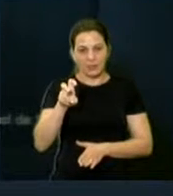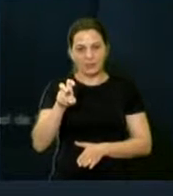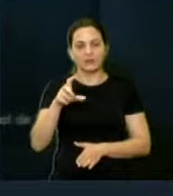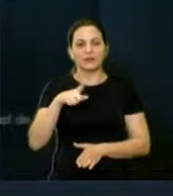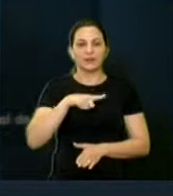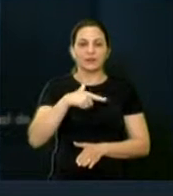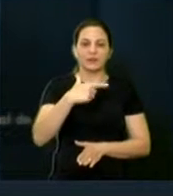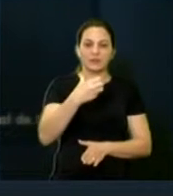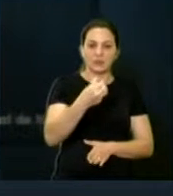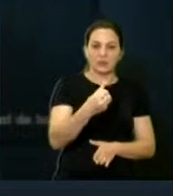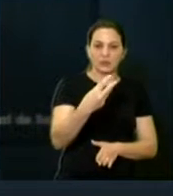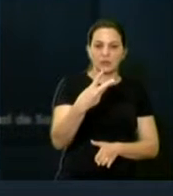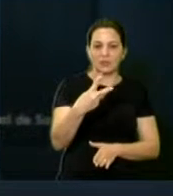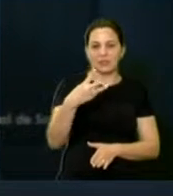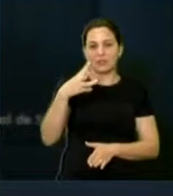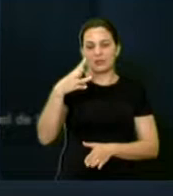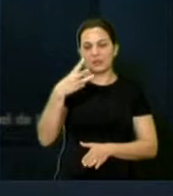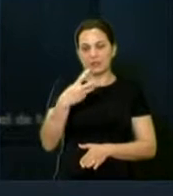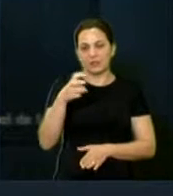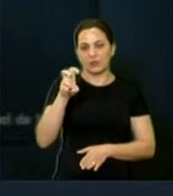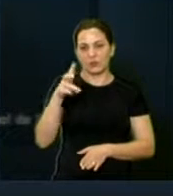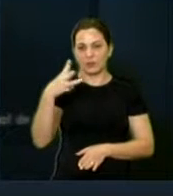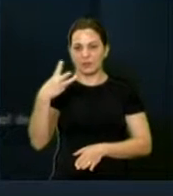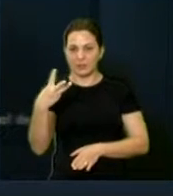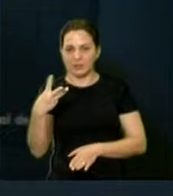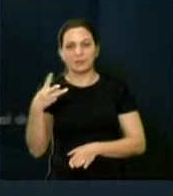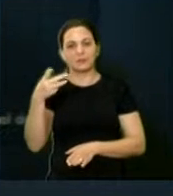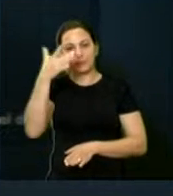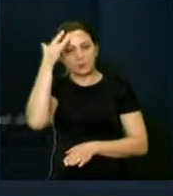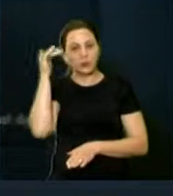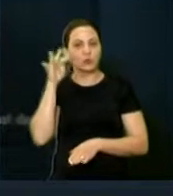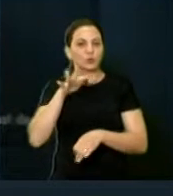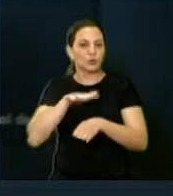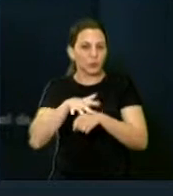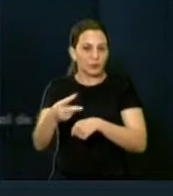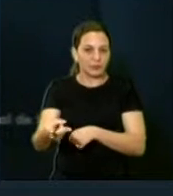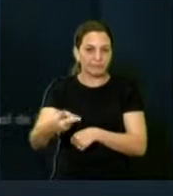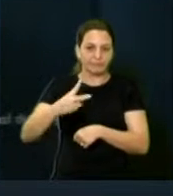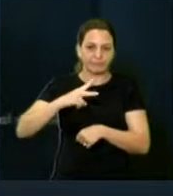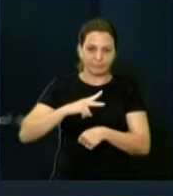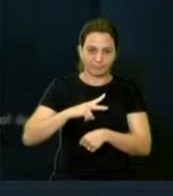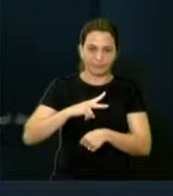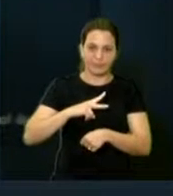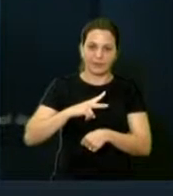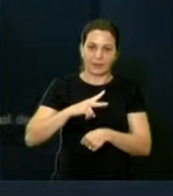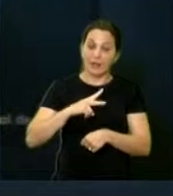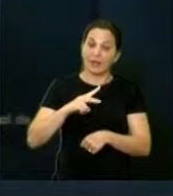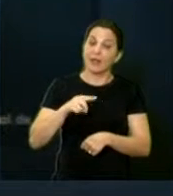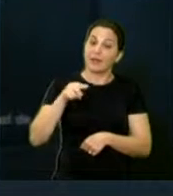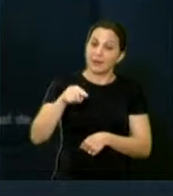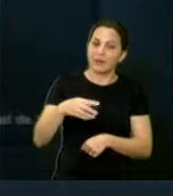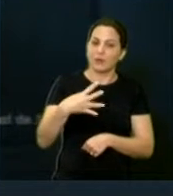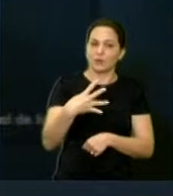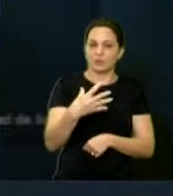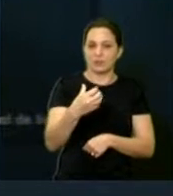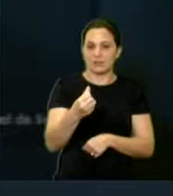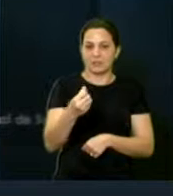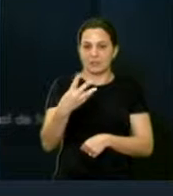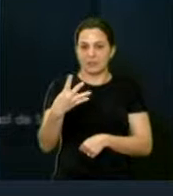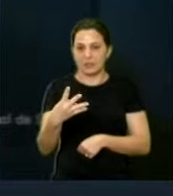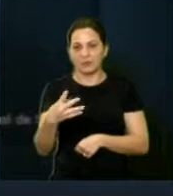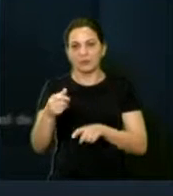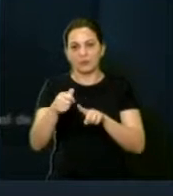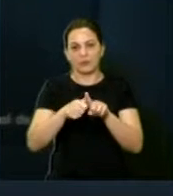.353 casos confirmados de dengue. Destes, 463 só em